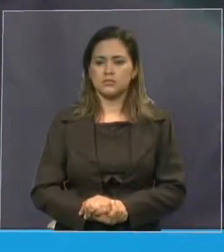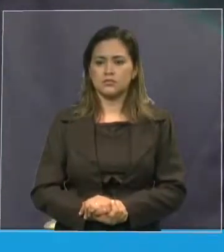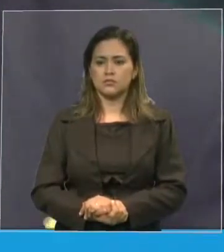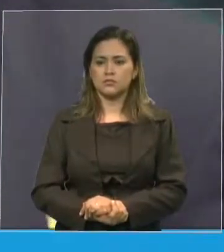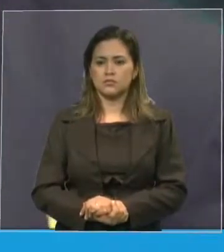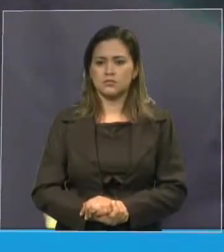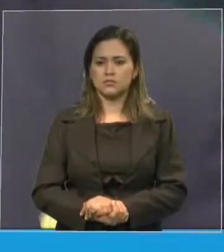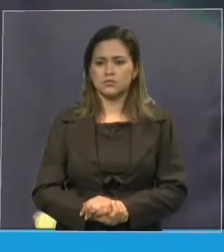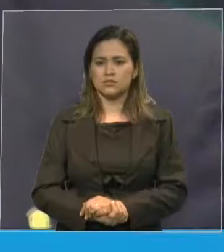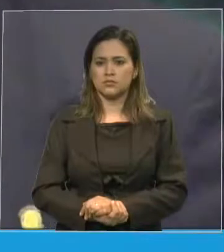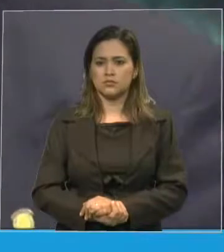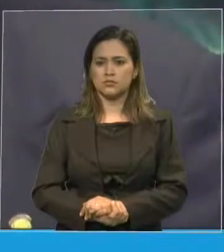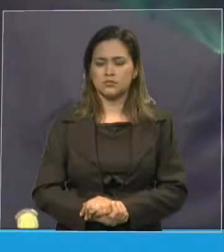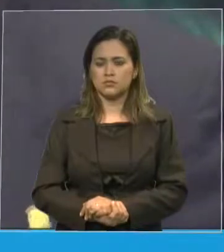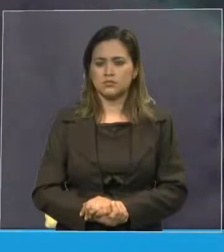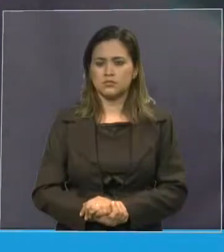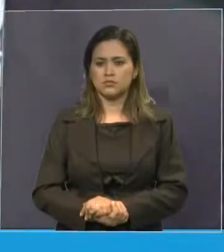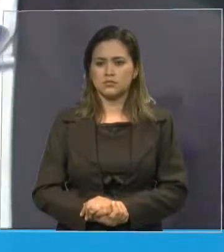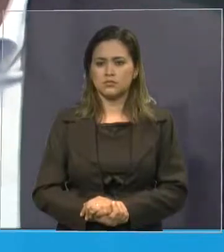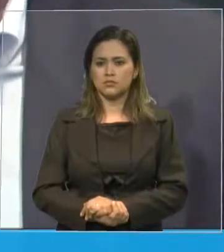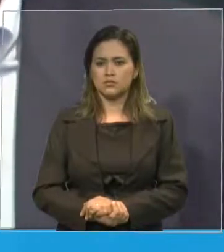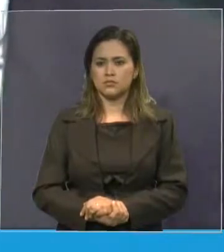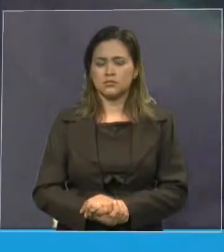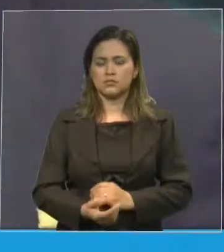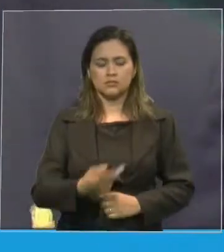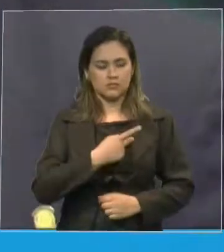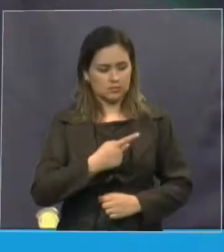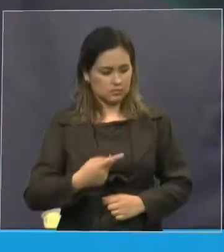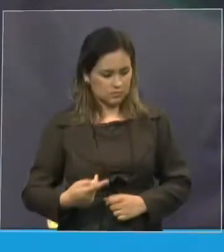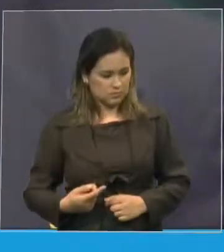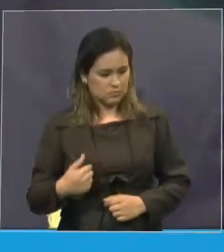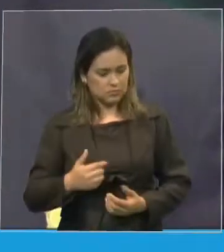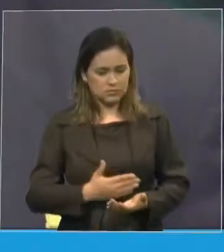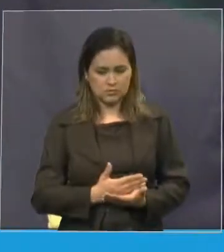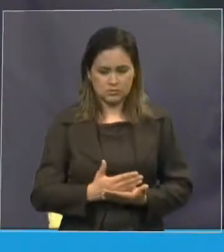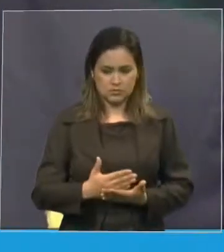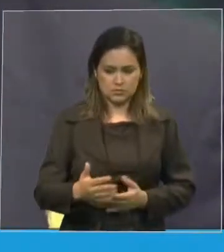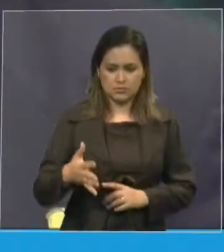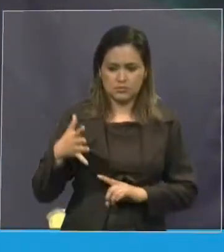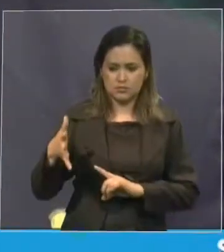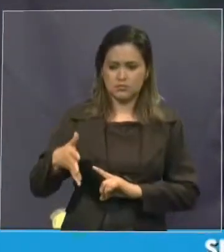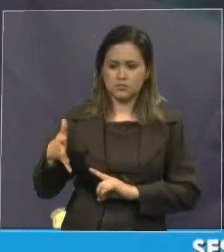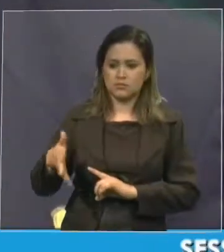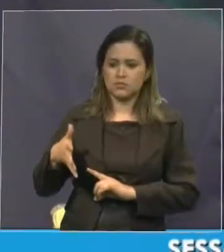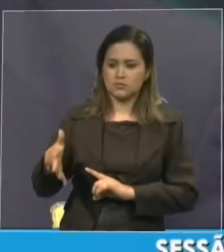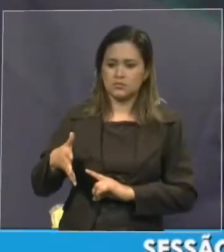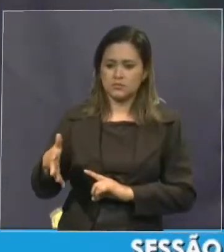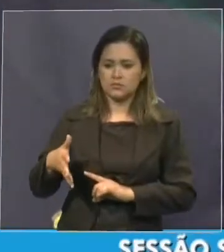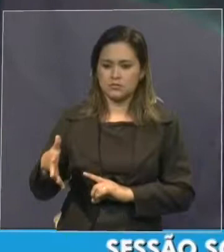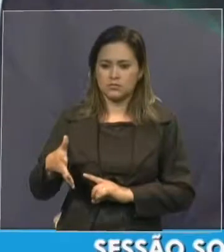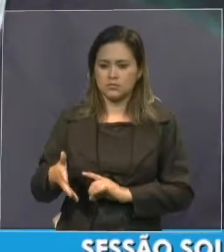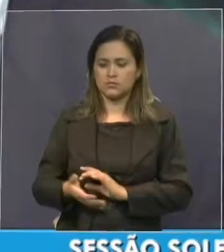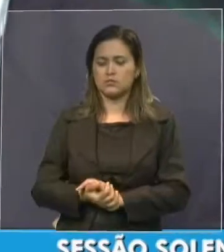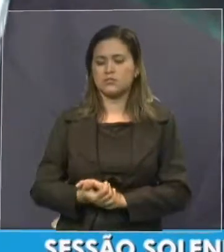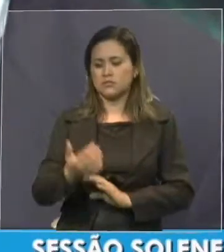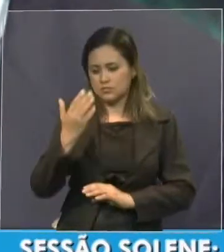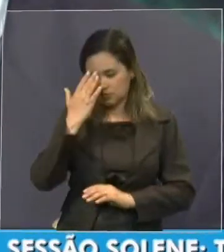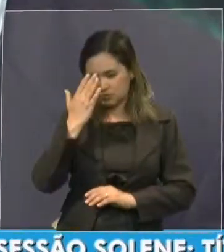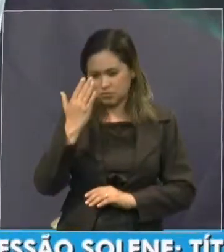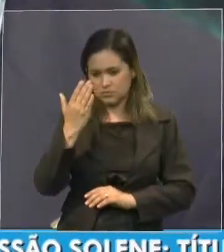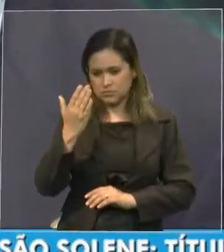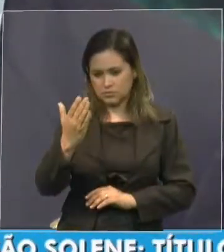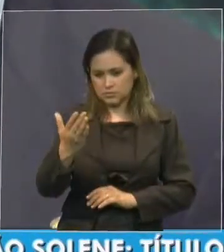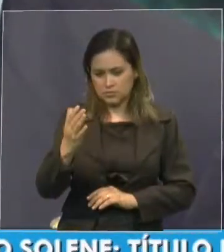quero iniciar este pronunciamento agradecendo